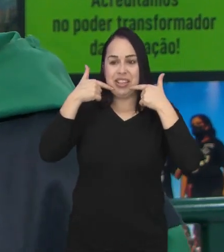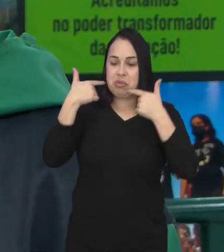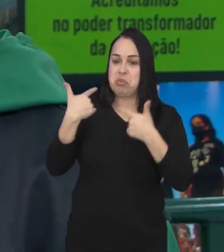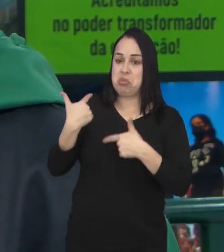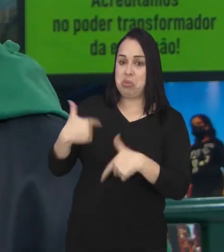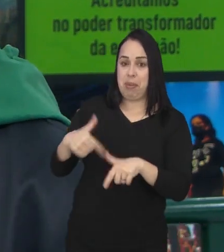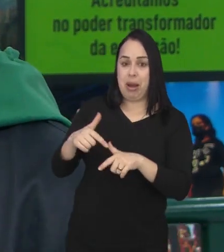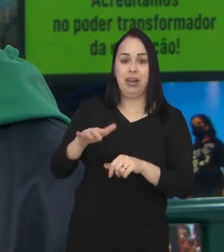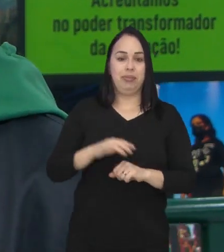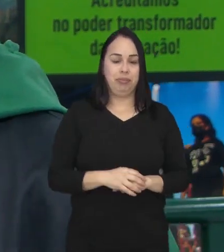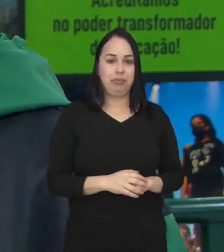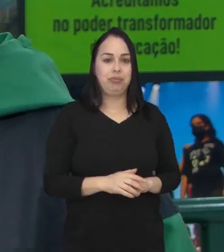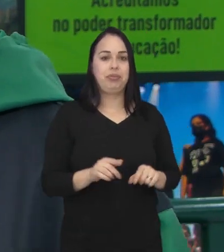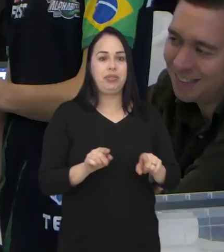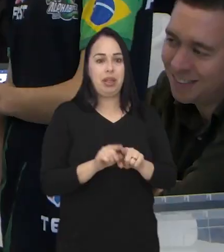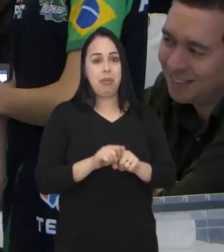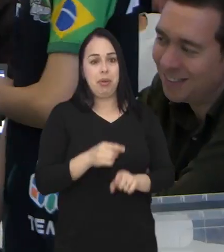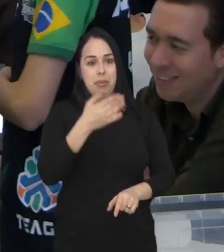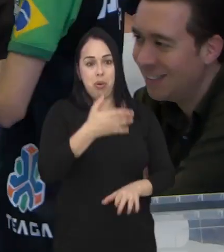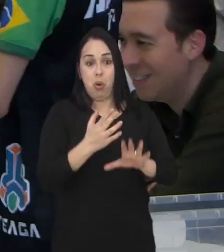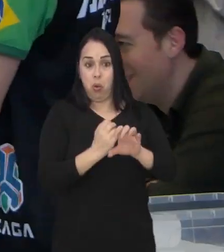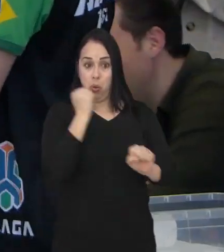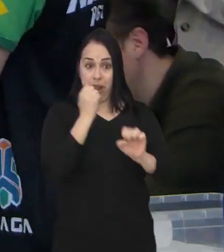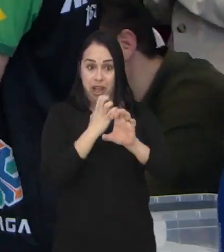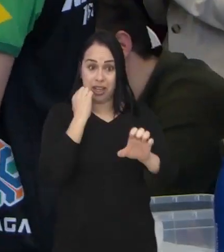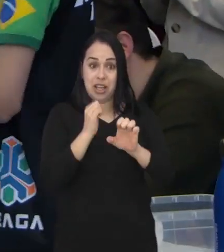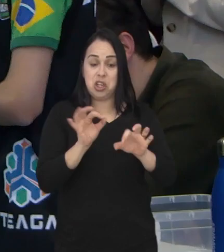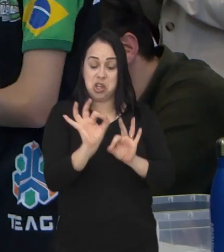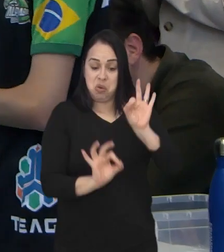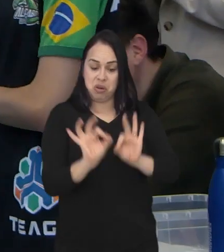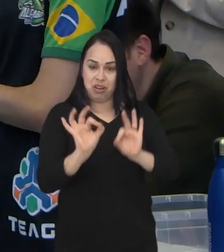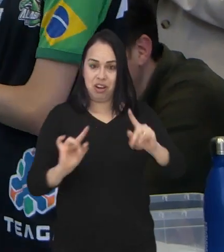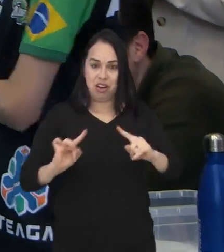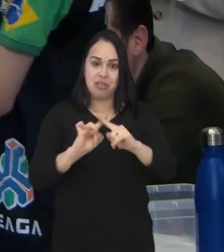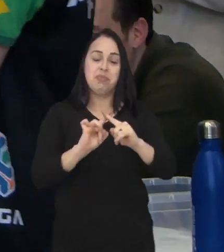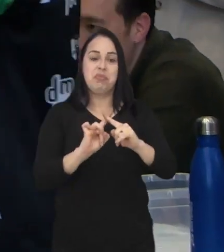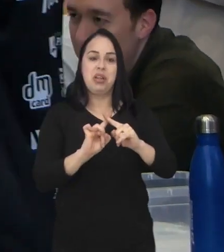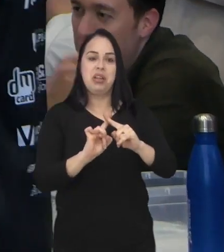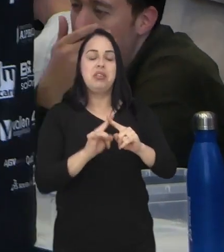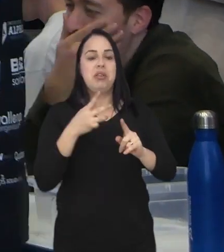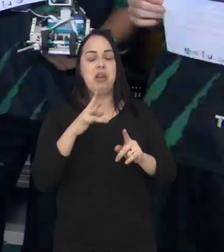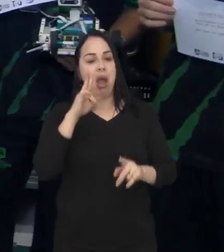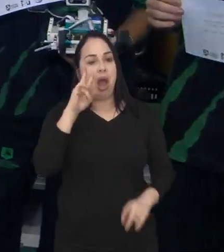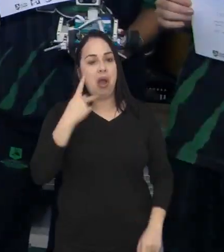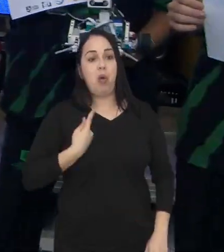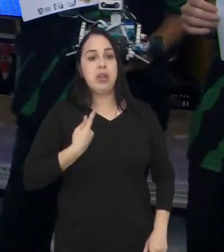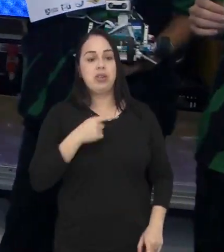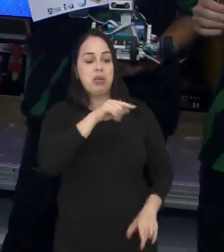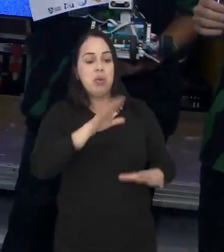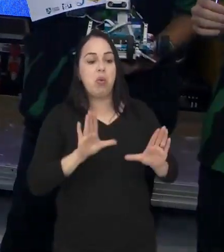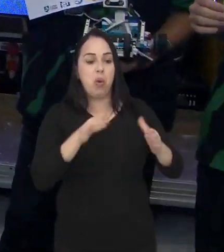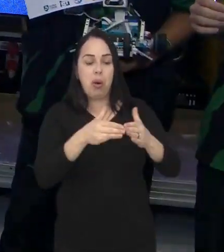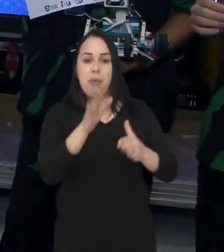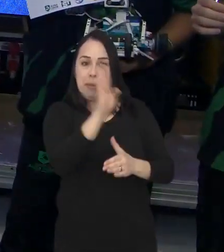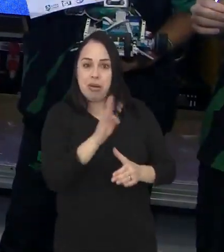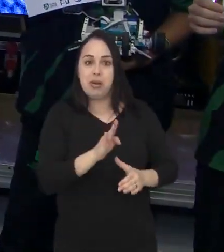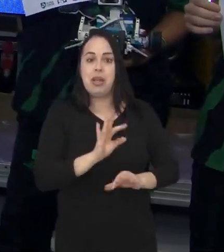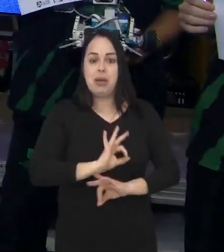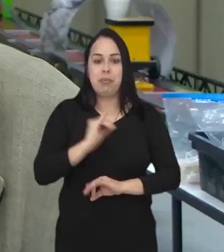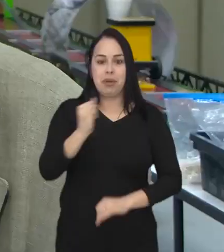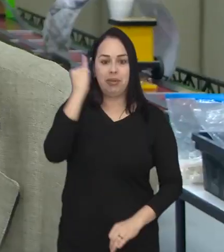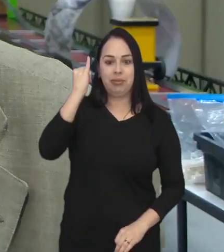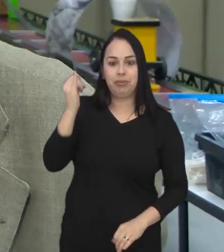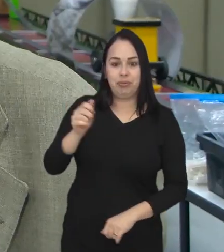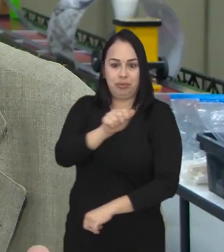realizador, pelo trabalho que a gente teve. Até mesmo o Kazuya Yoshida, o organizador da competição, reconheceu o trabalho do time